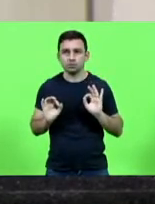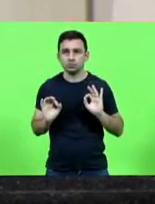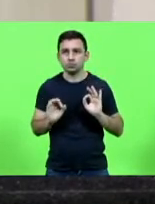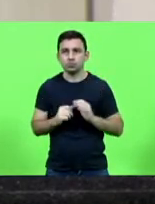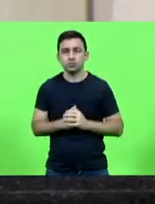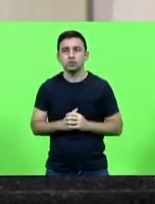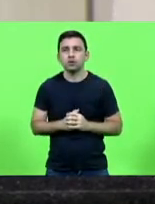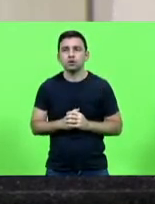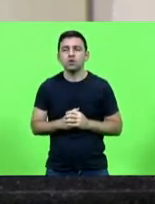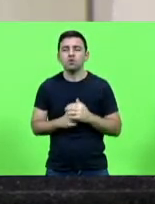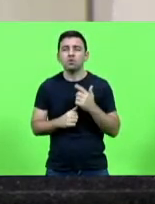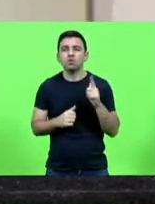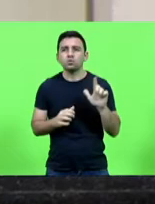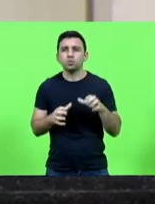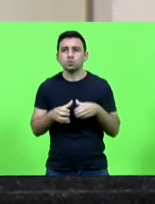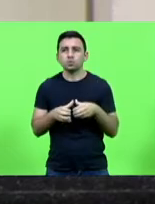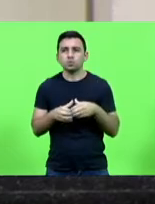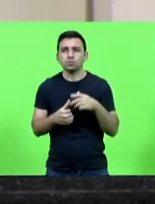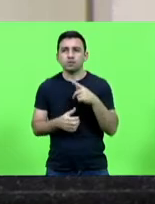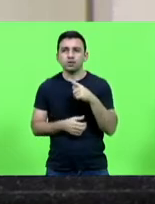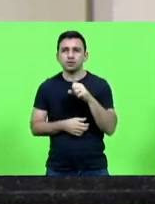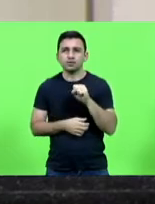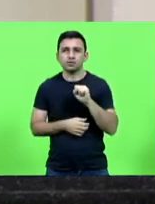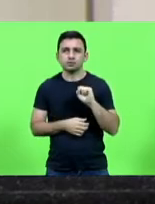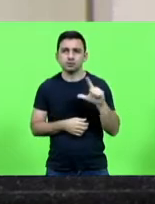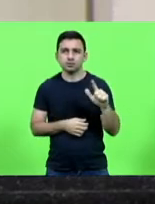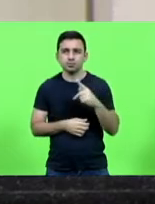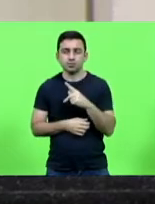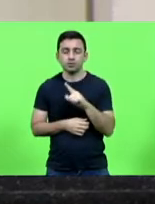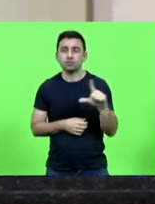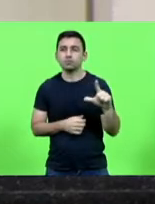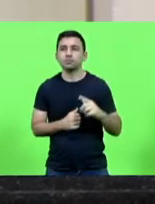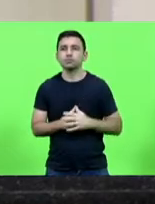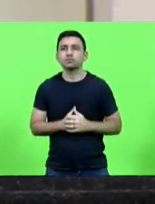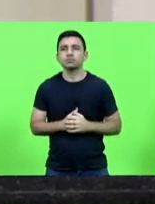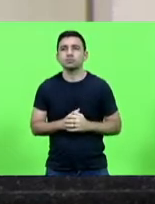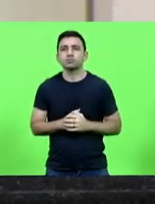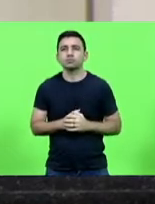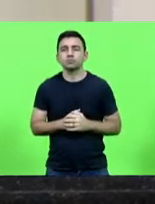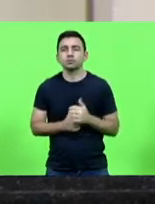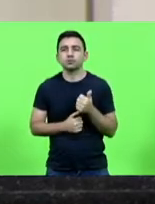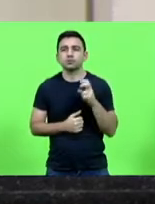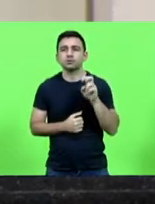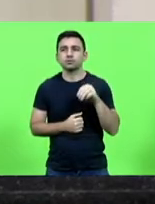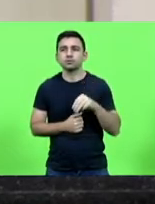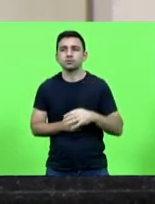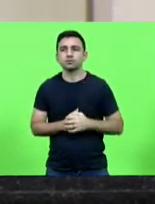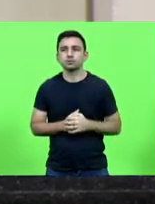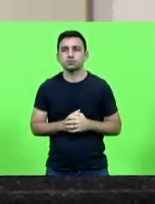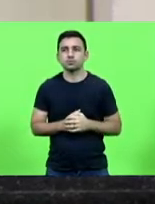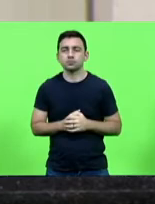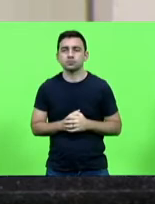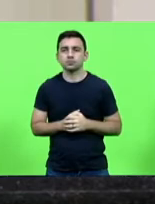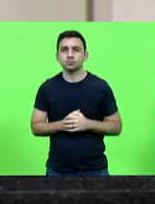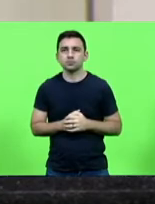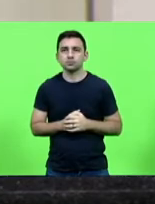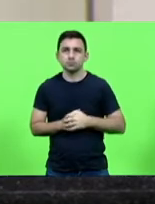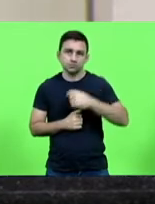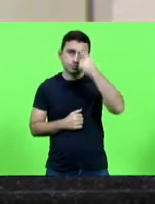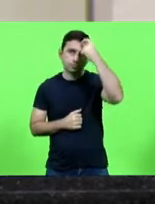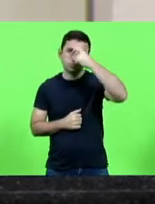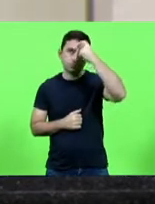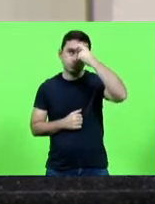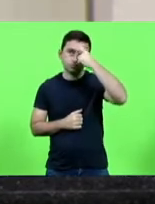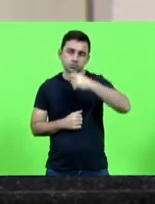próximo bloco PSL PL por 15 minutos Maurício Cudilac vossa excelência terá 15